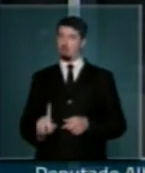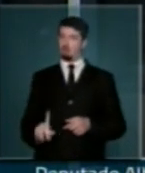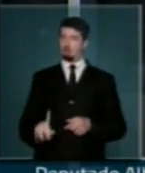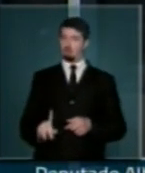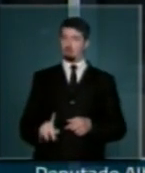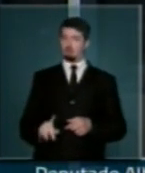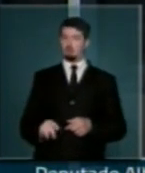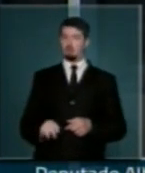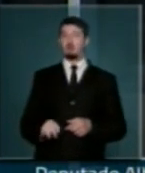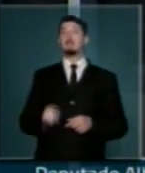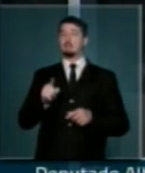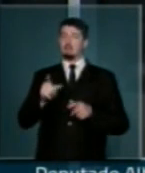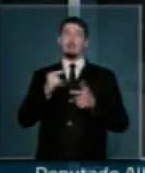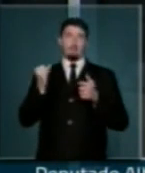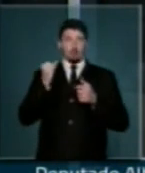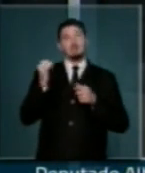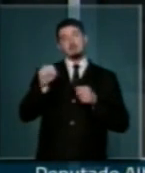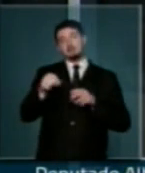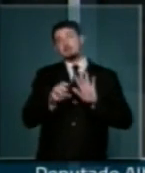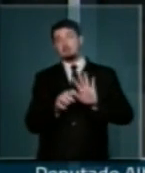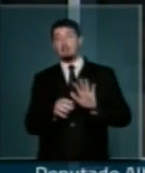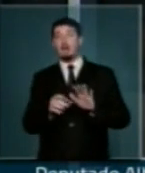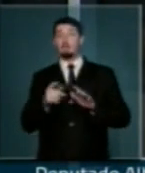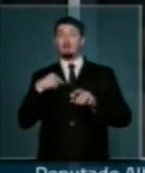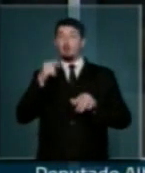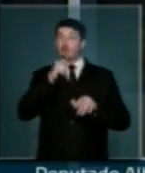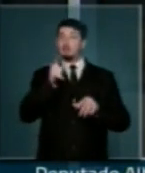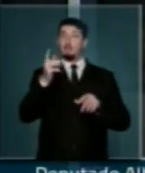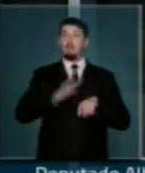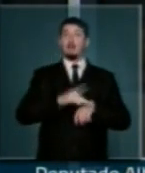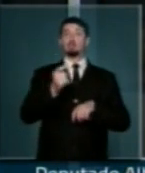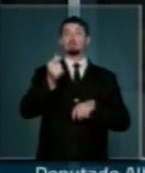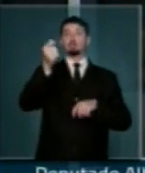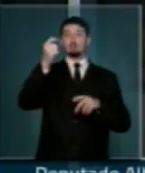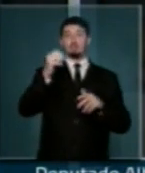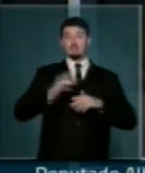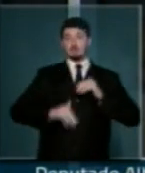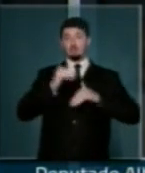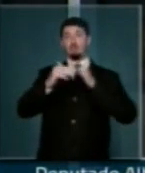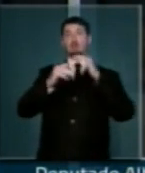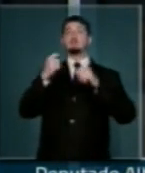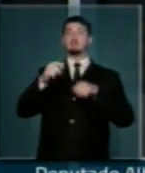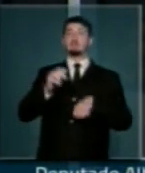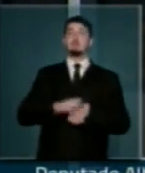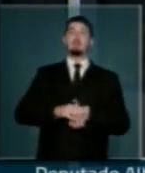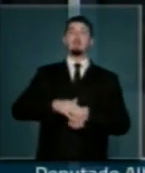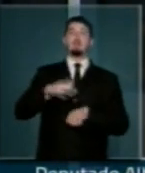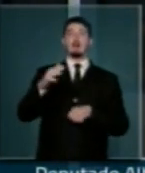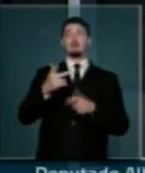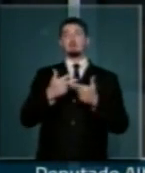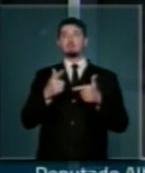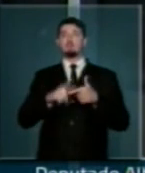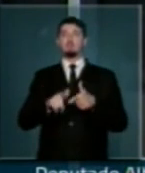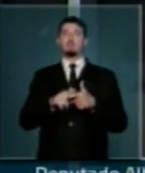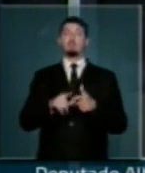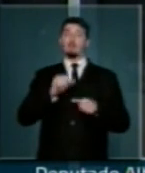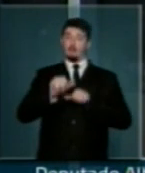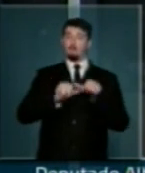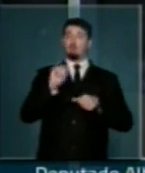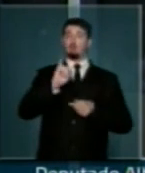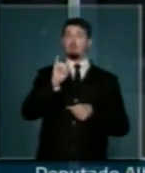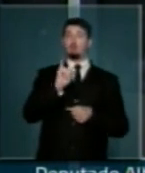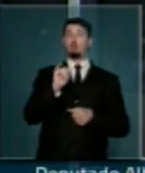descer da pontualidade. Mas não há dúvida que para aumentar a receita o país precisa crescer. E para crescer precisa tirar alguns entraves e a reforma